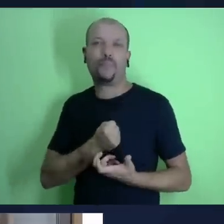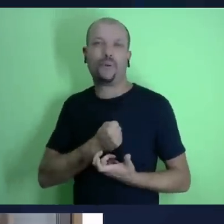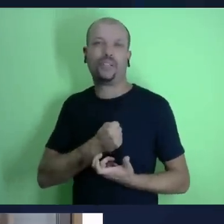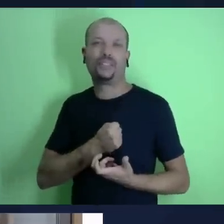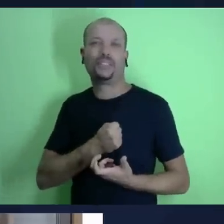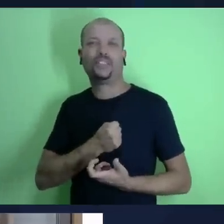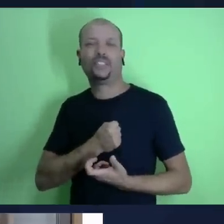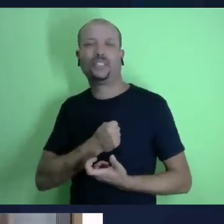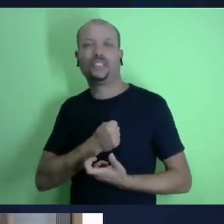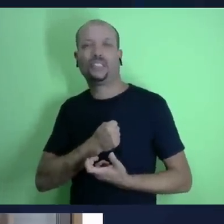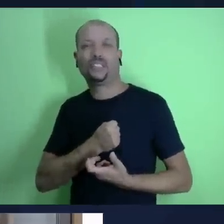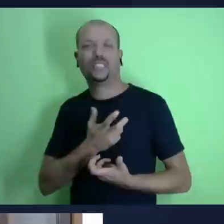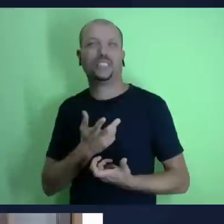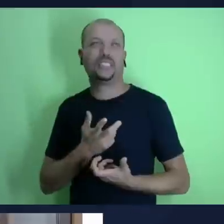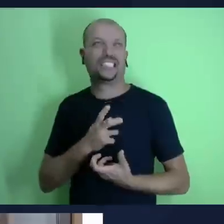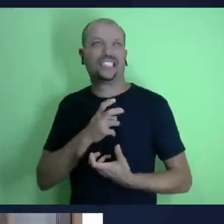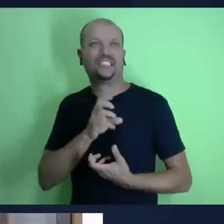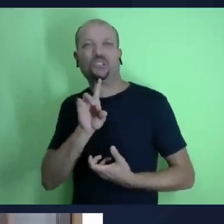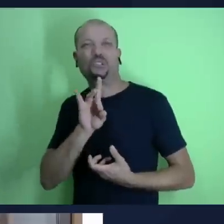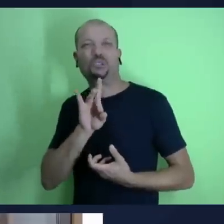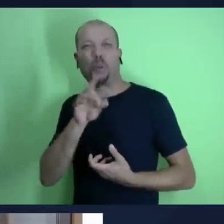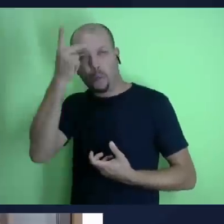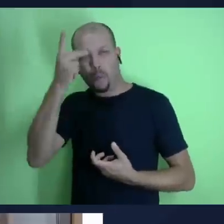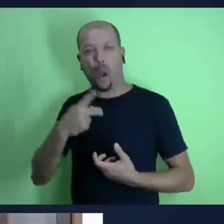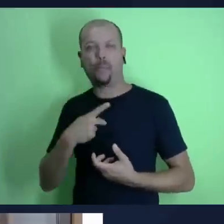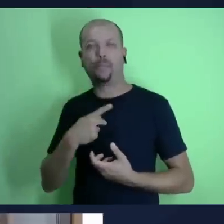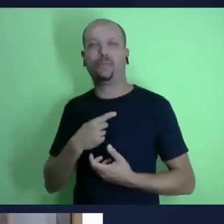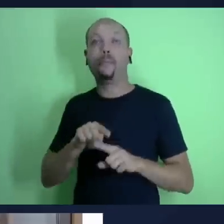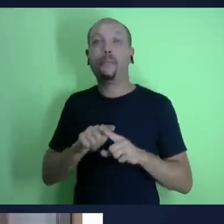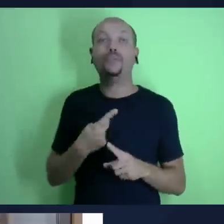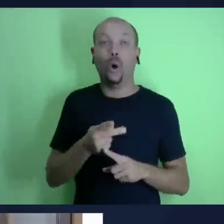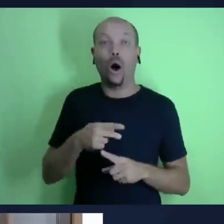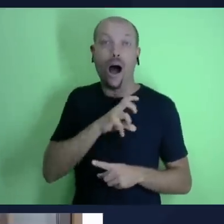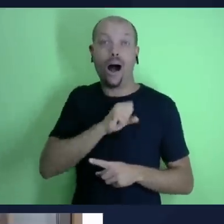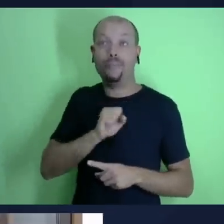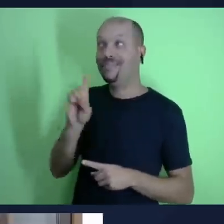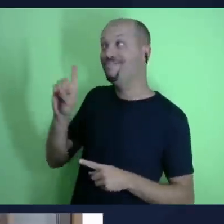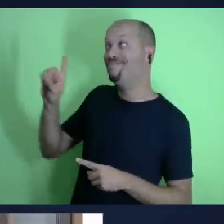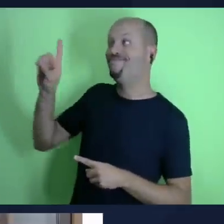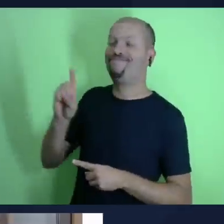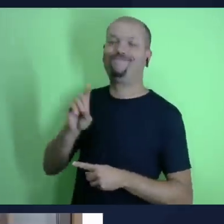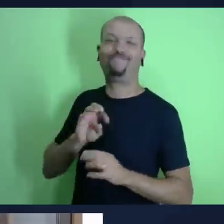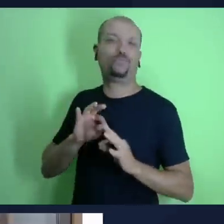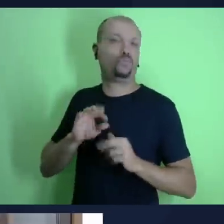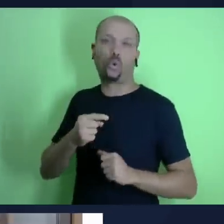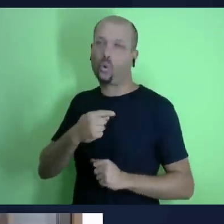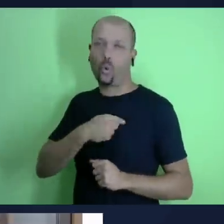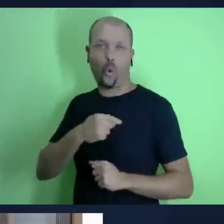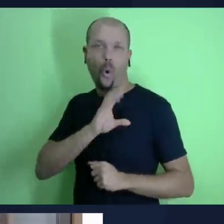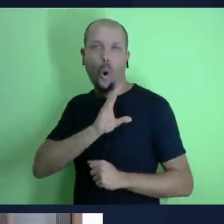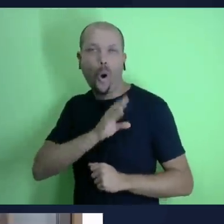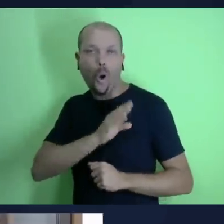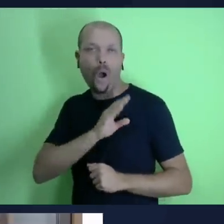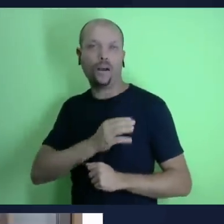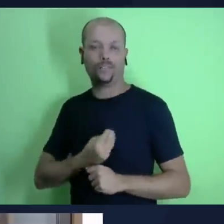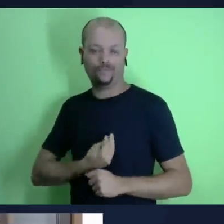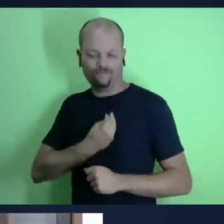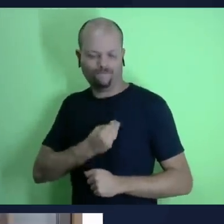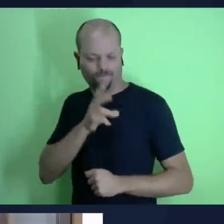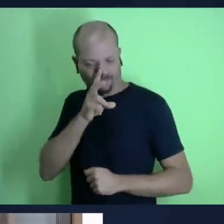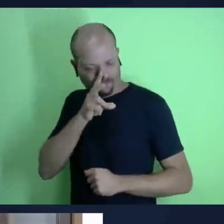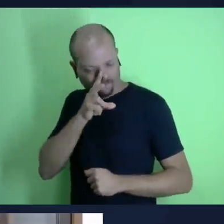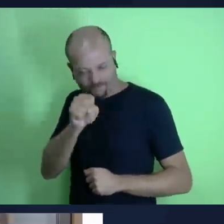é jesus acrescenta né mateus 2267 que deveríamos amar ao senhor deus de todo o